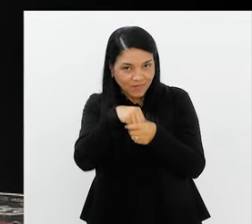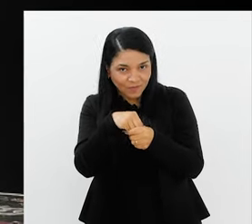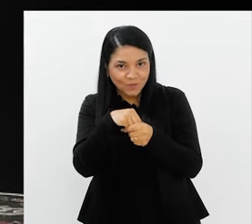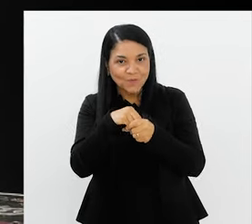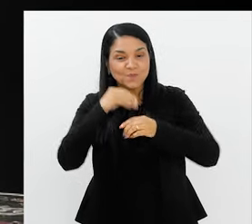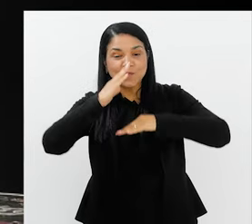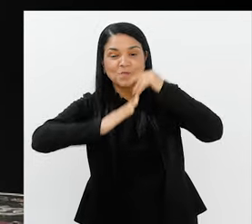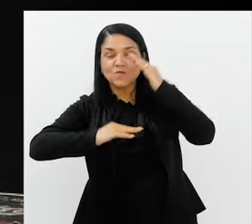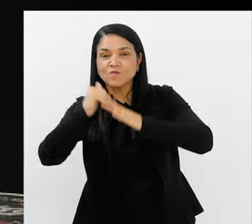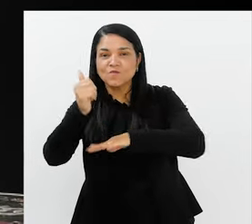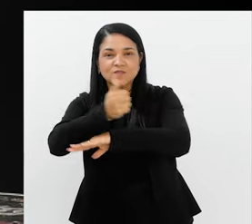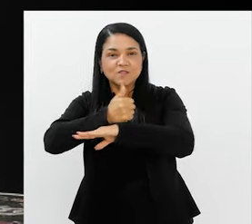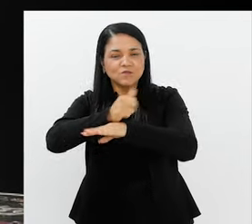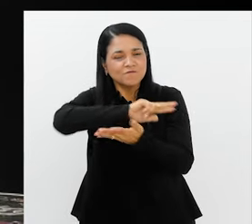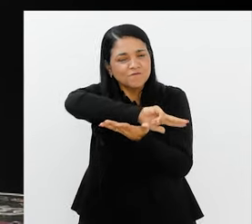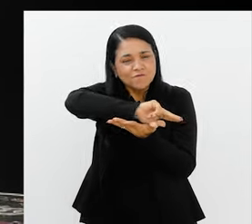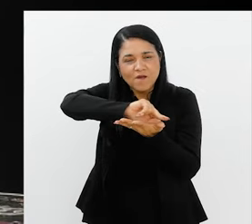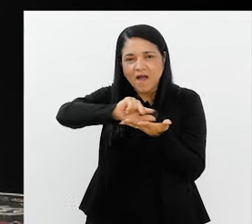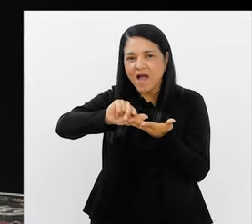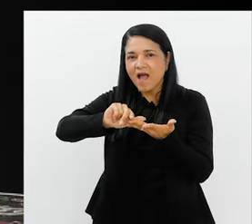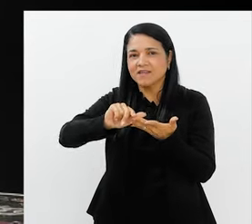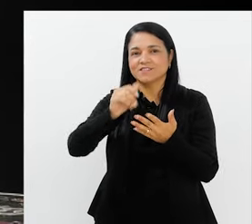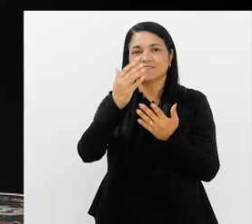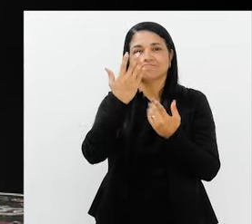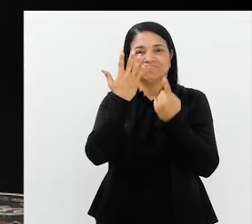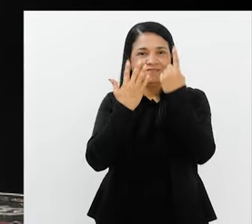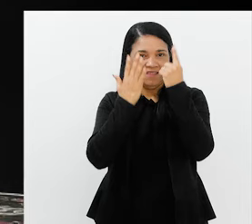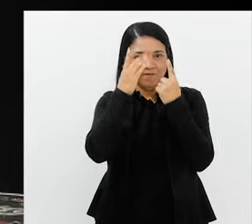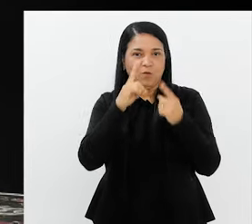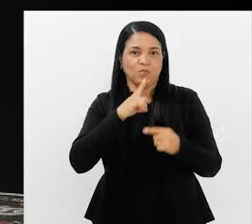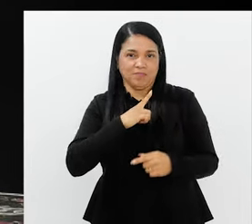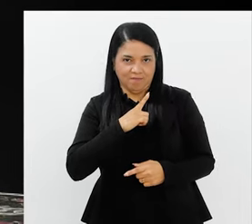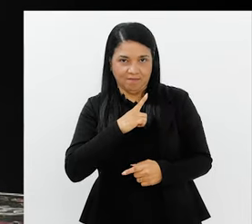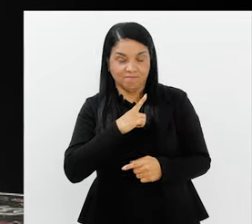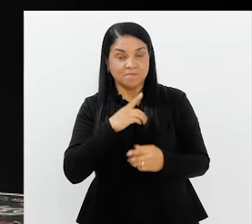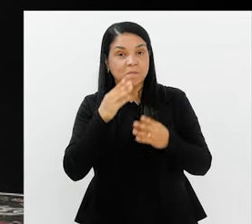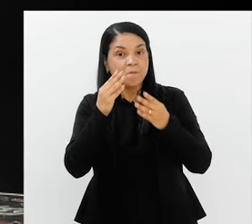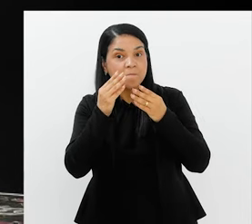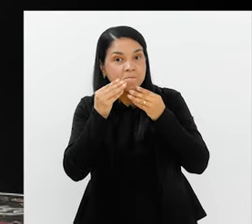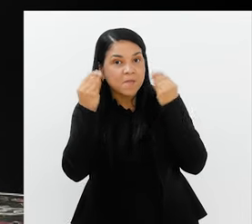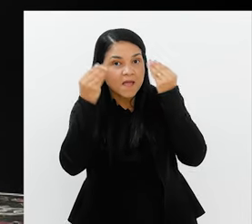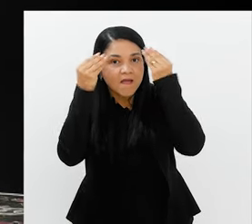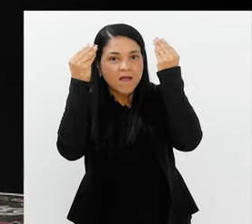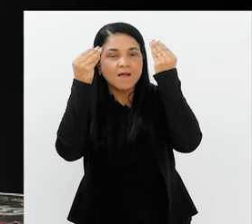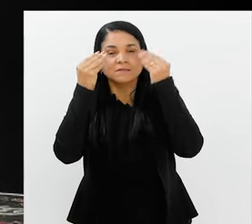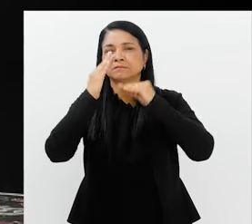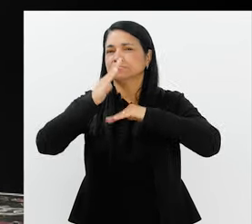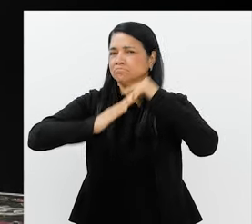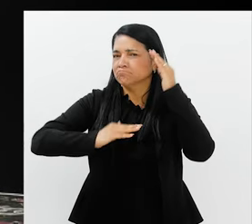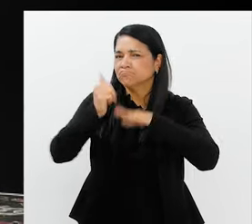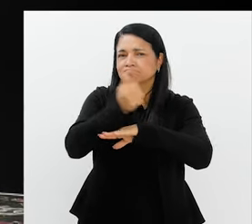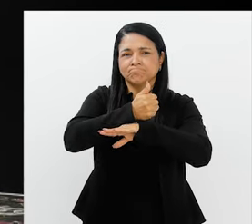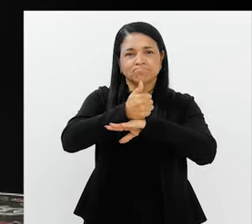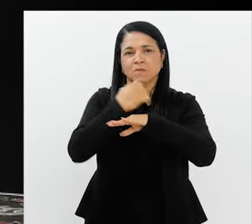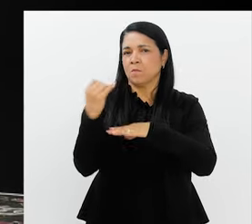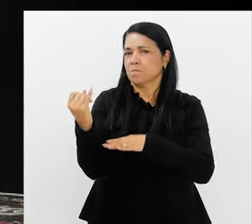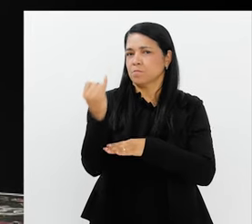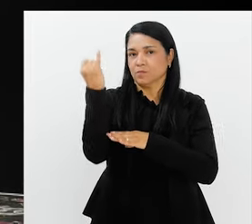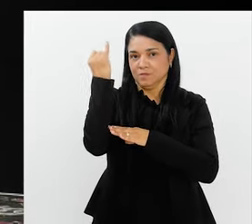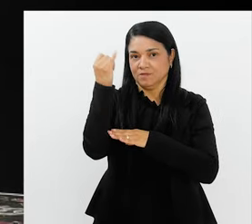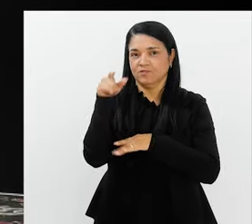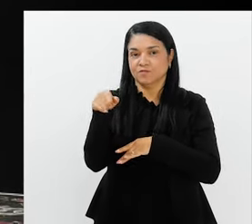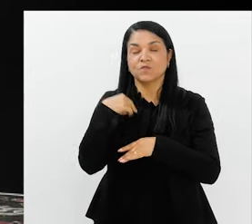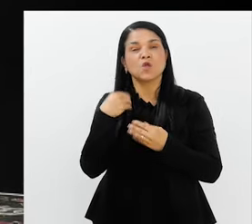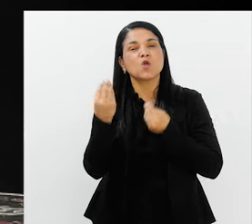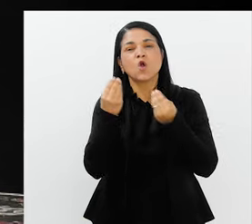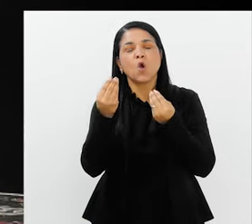as profissões, as inúmeras profissões que o carnaval absorve. E a maquiagem é uma profissão importantíssima, né? Sim.